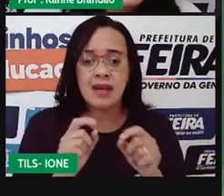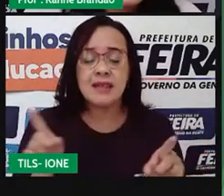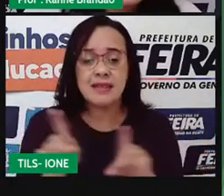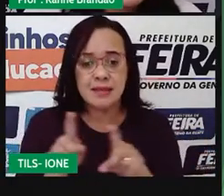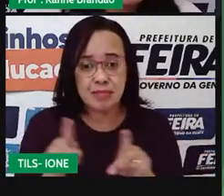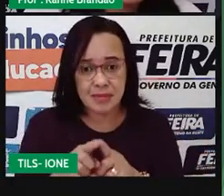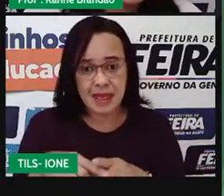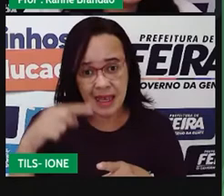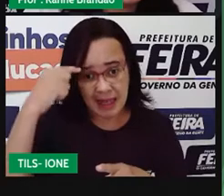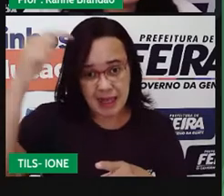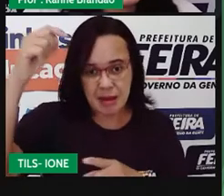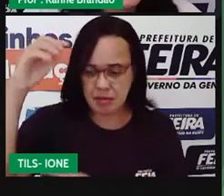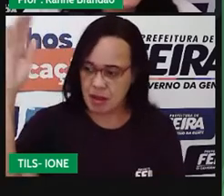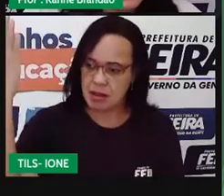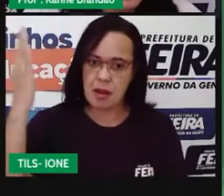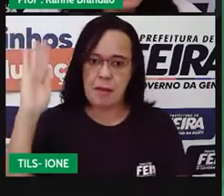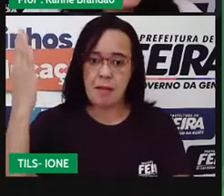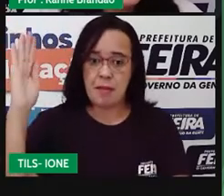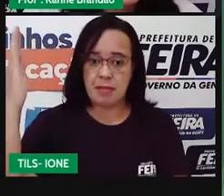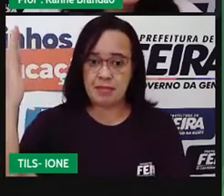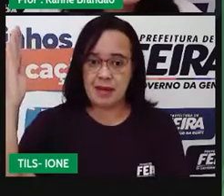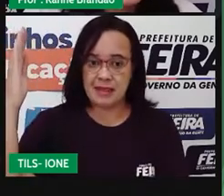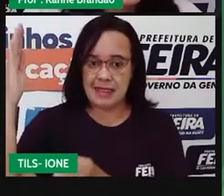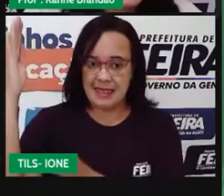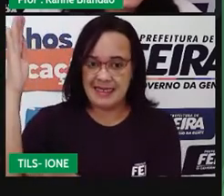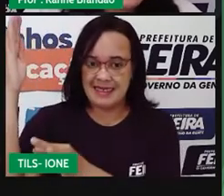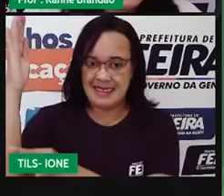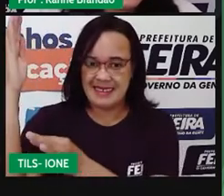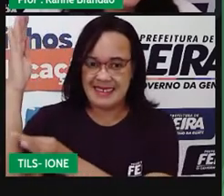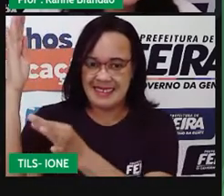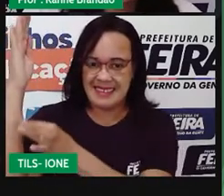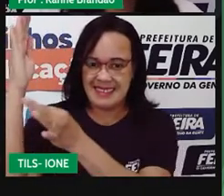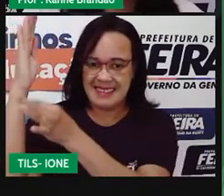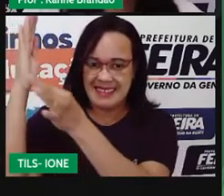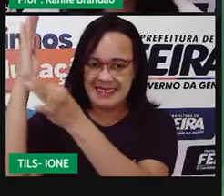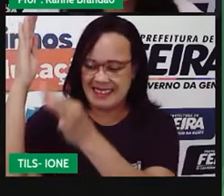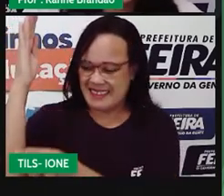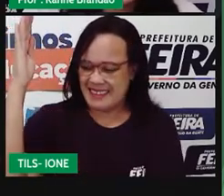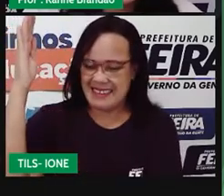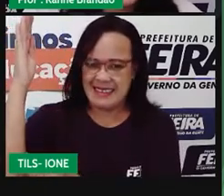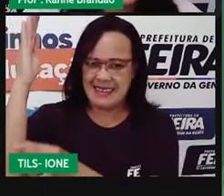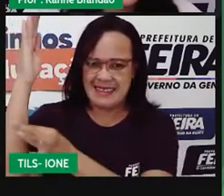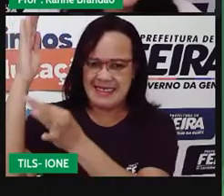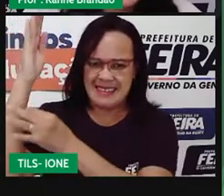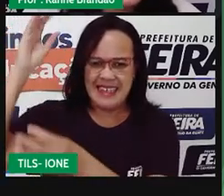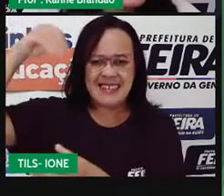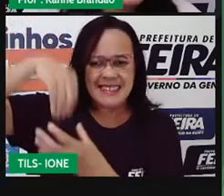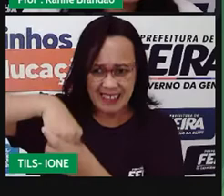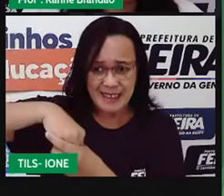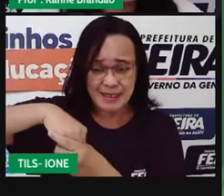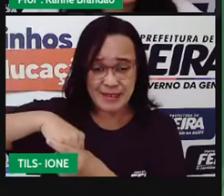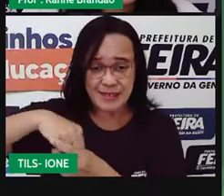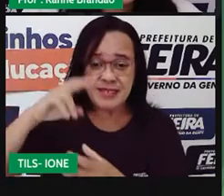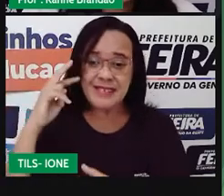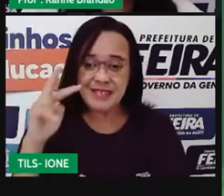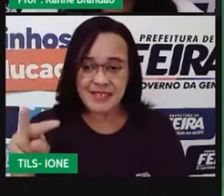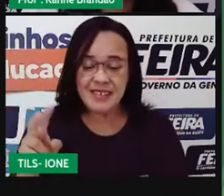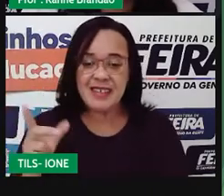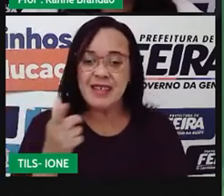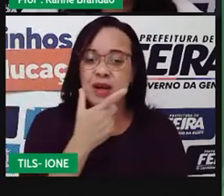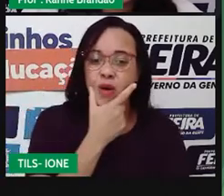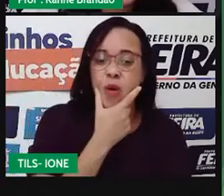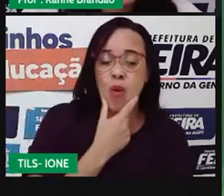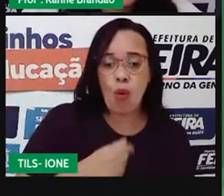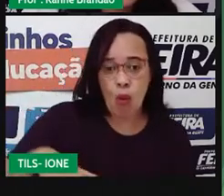Os cupins, eles também vivem em sociedade. Que o que a gente pode observar aqui, ó. As rainhas, né? O rei.